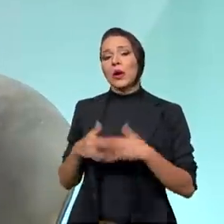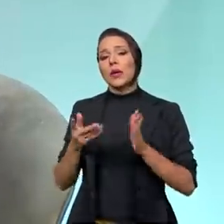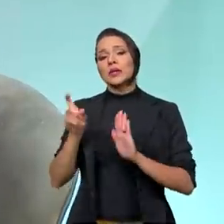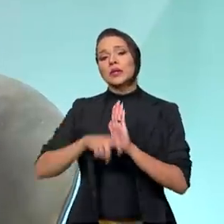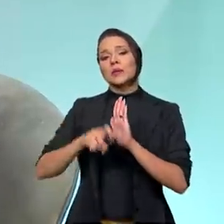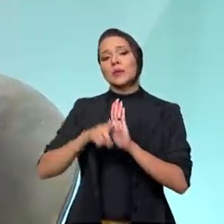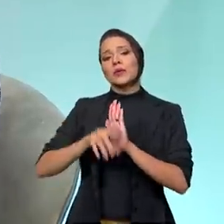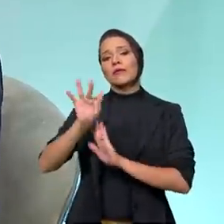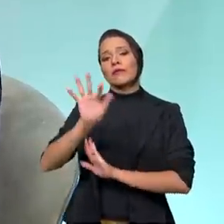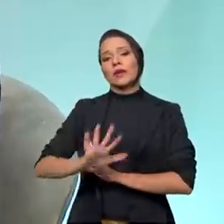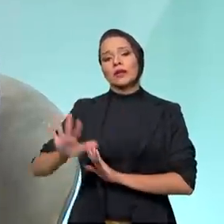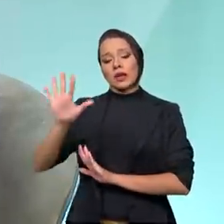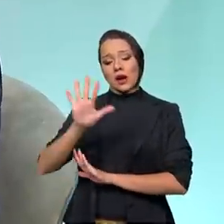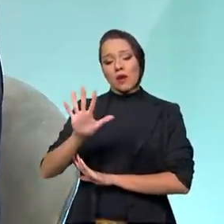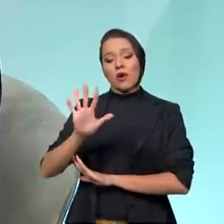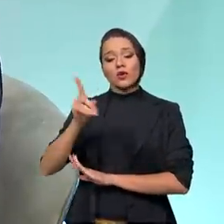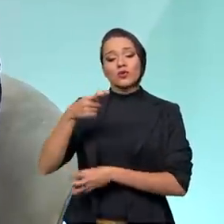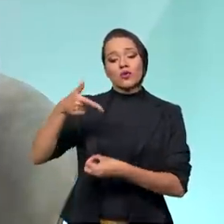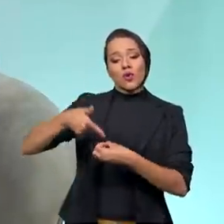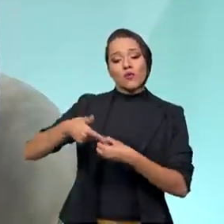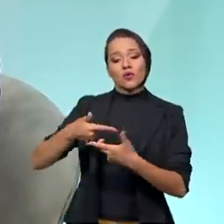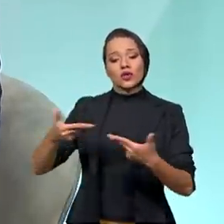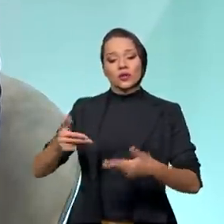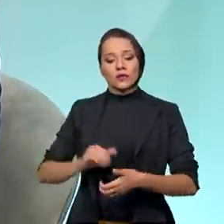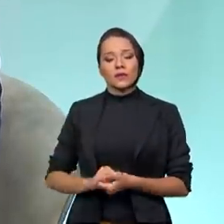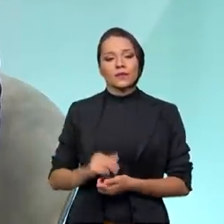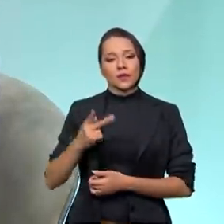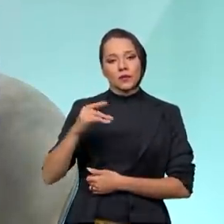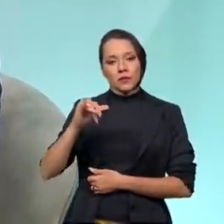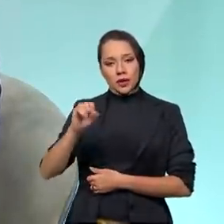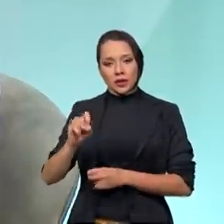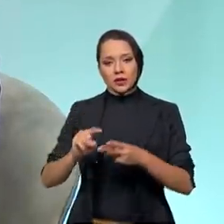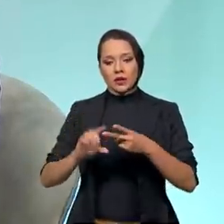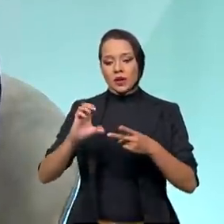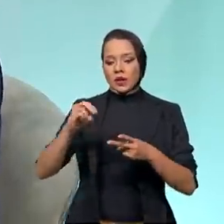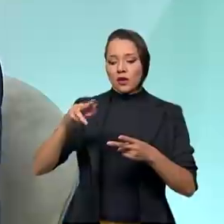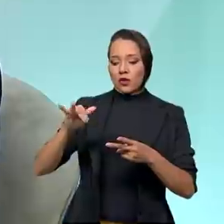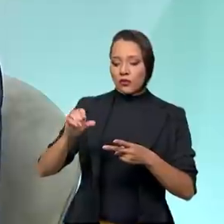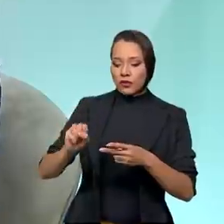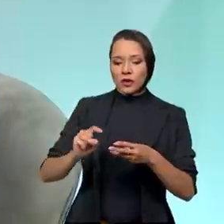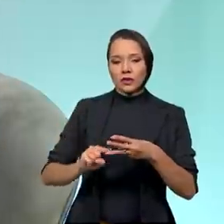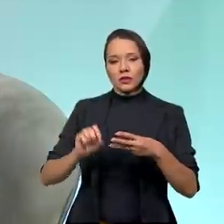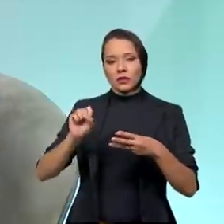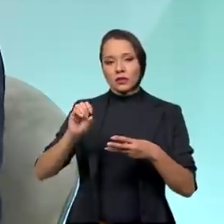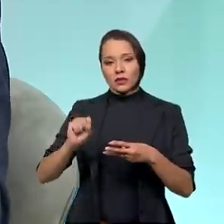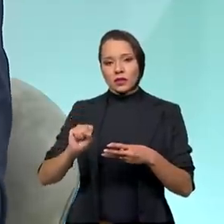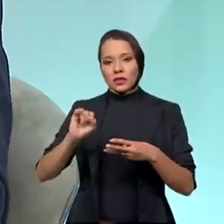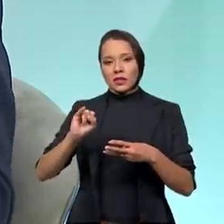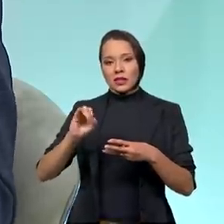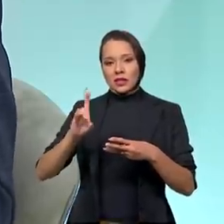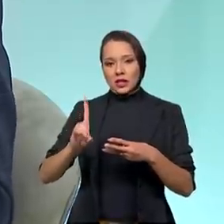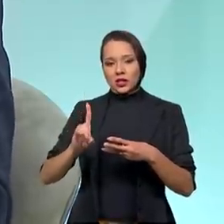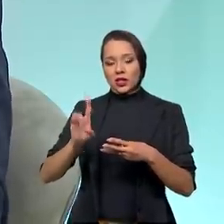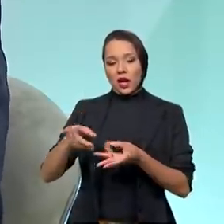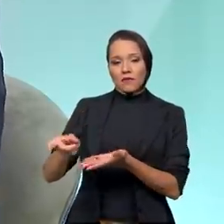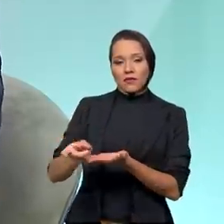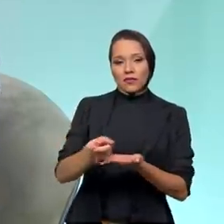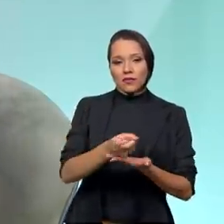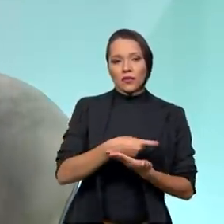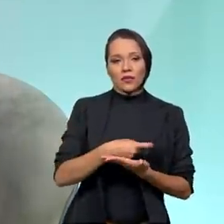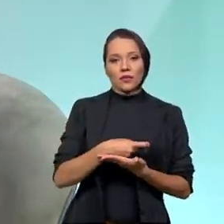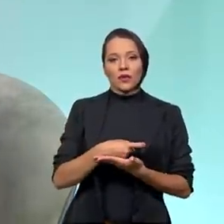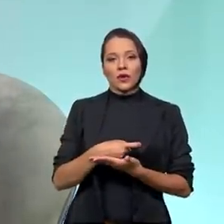os tributos federais incidentes nos combustíveis. PIS, PASEP, COFINS e CID, correto? CID é a contribuição de